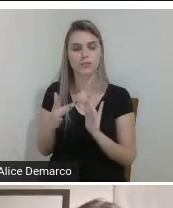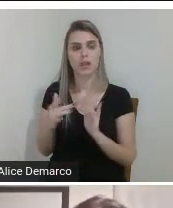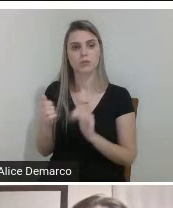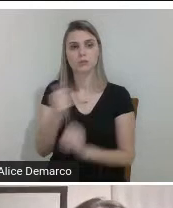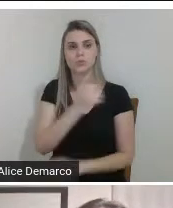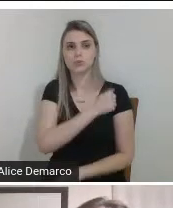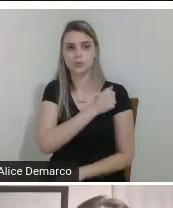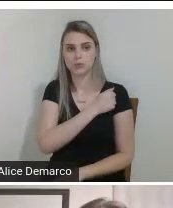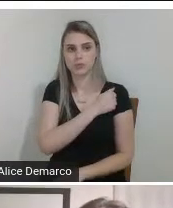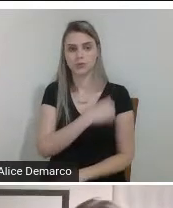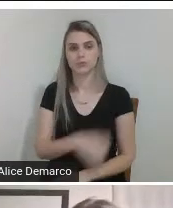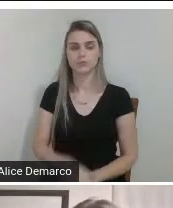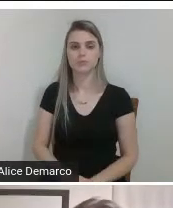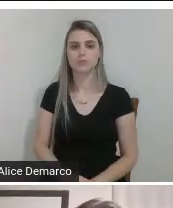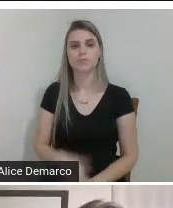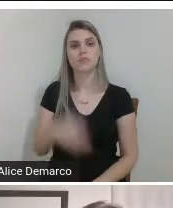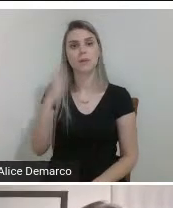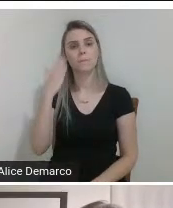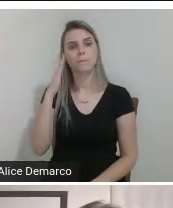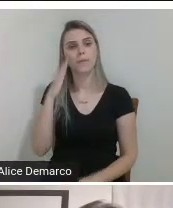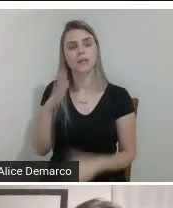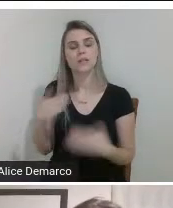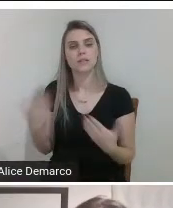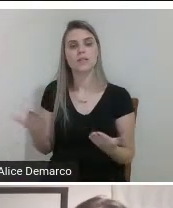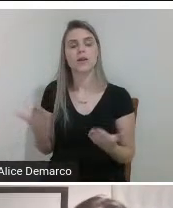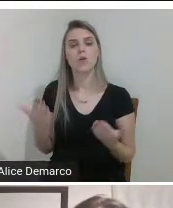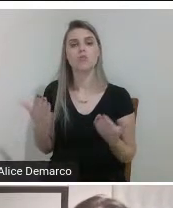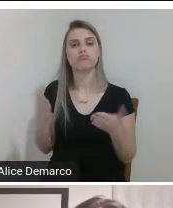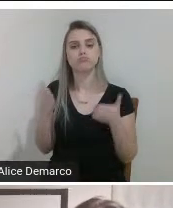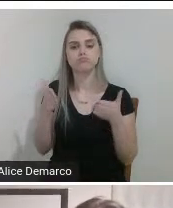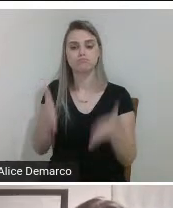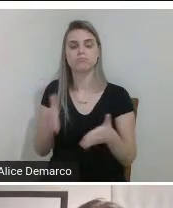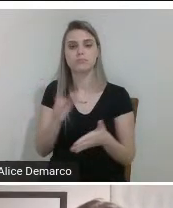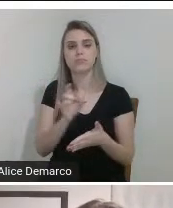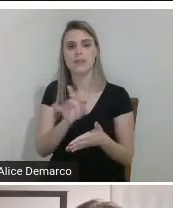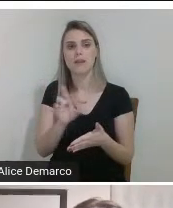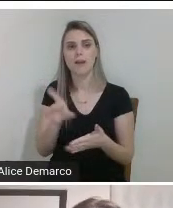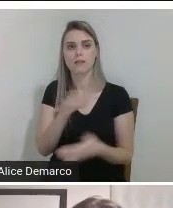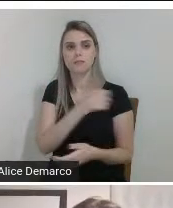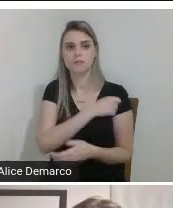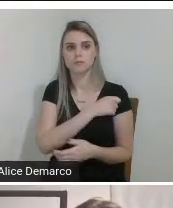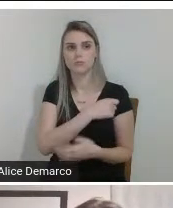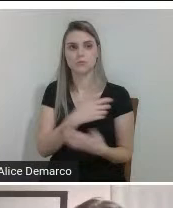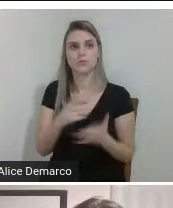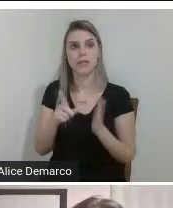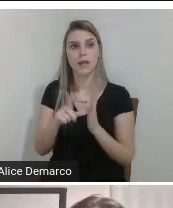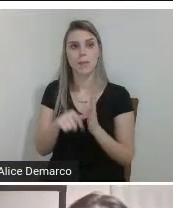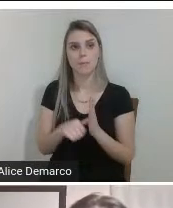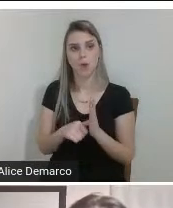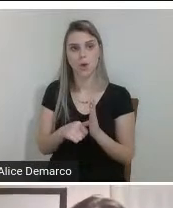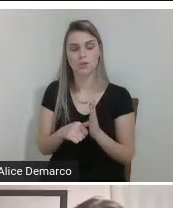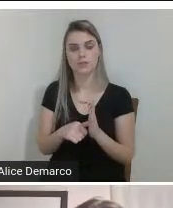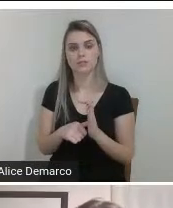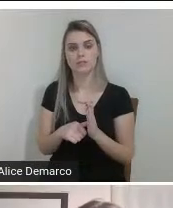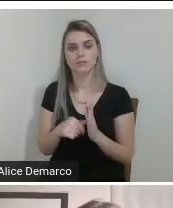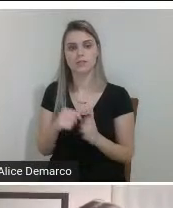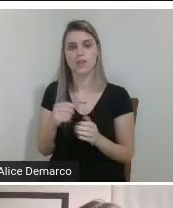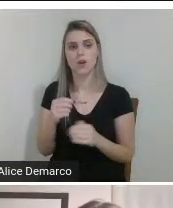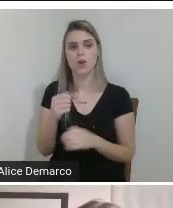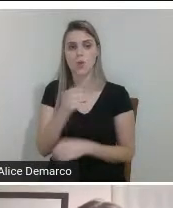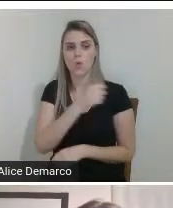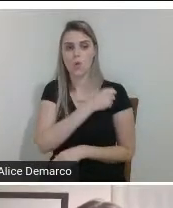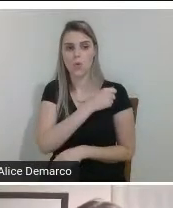alunos né para entender então as especificidades de cada aluno e na sequência então vou passar para o aluno